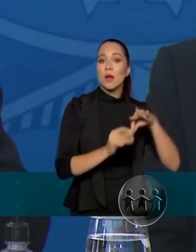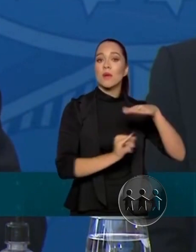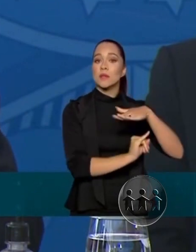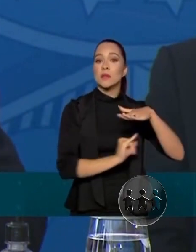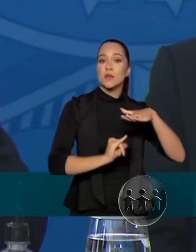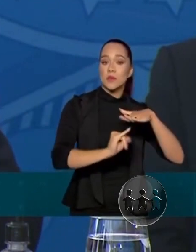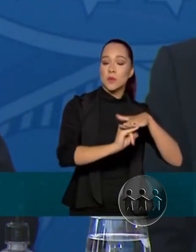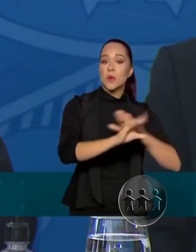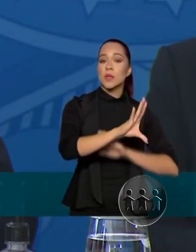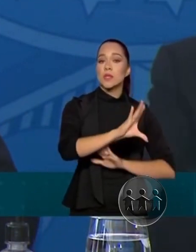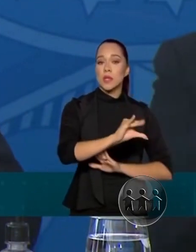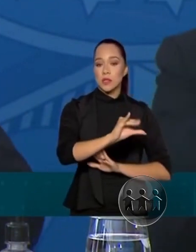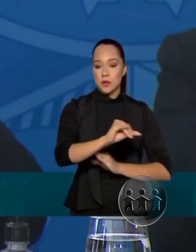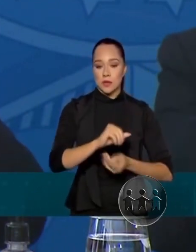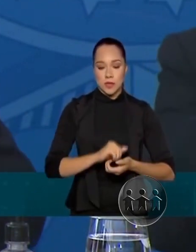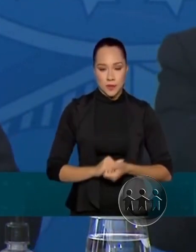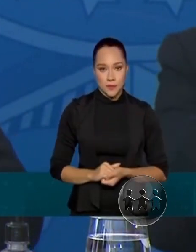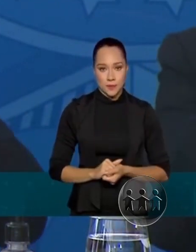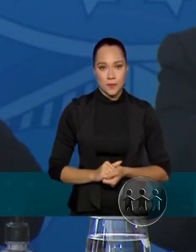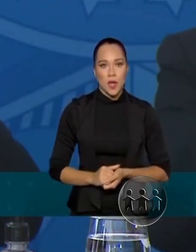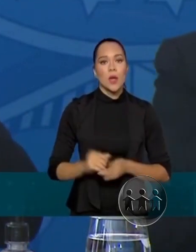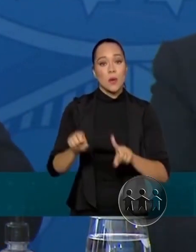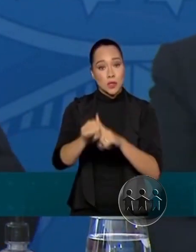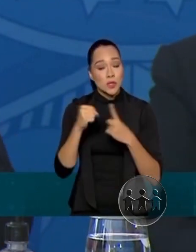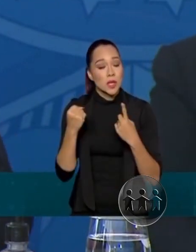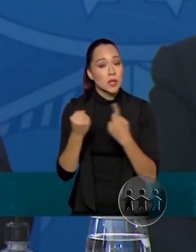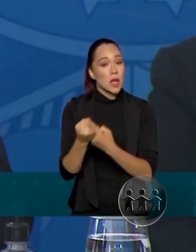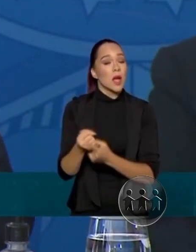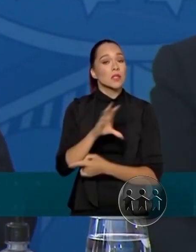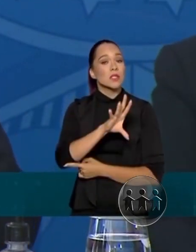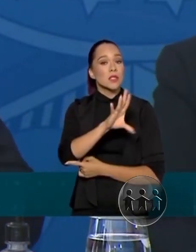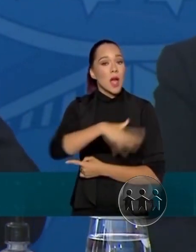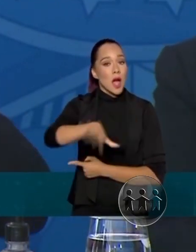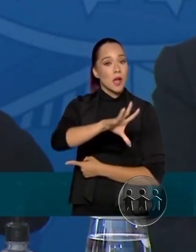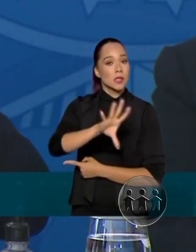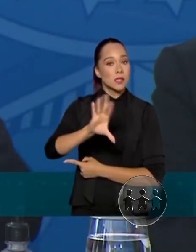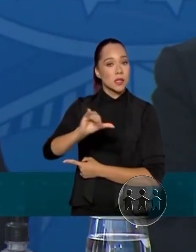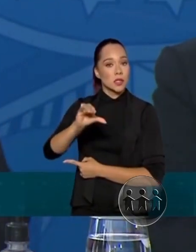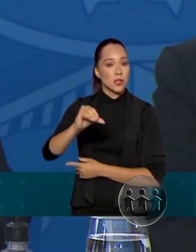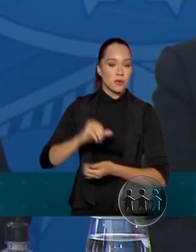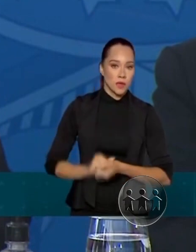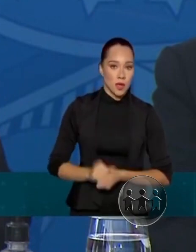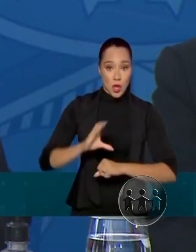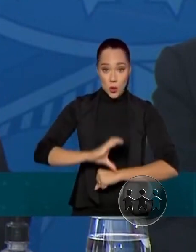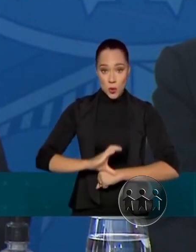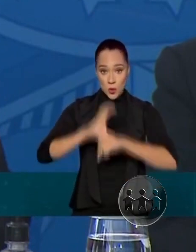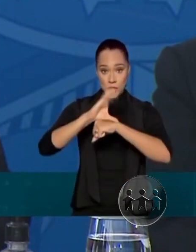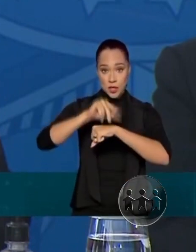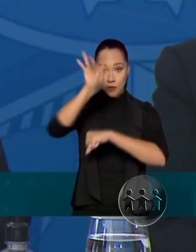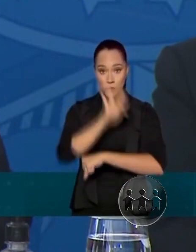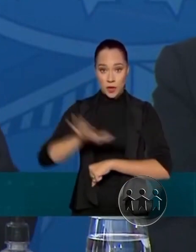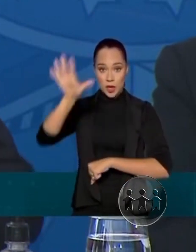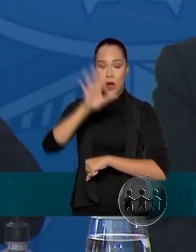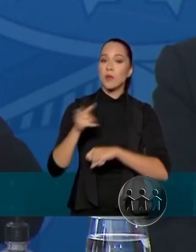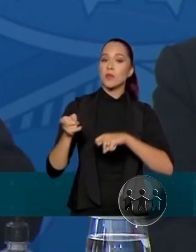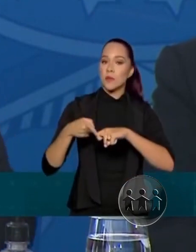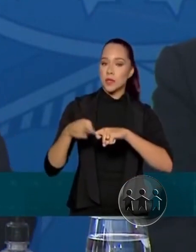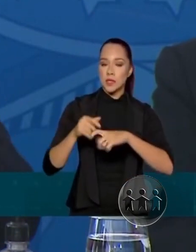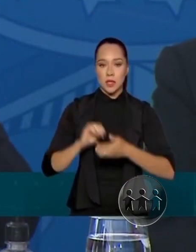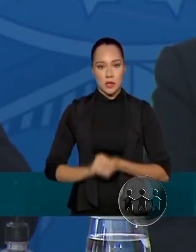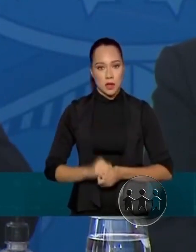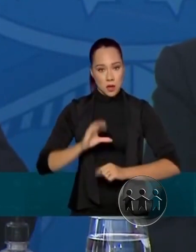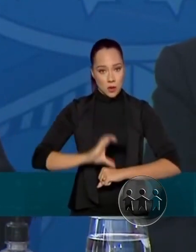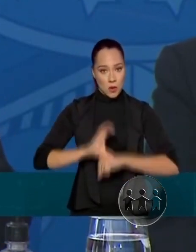científicas, com as sociedades científicas, com o Conselho Federal de Medicina, com o